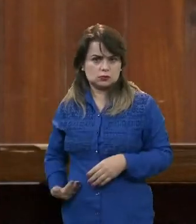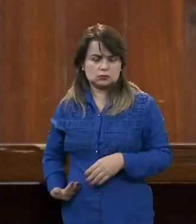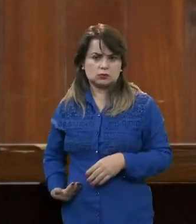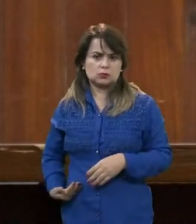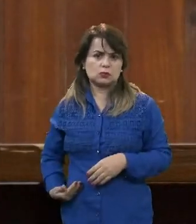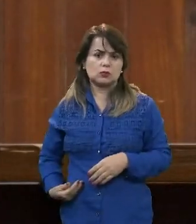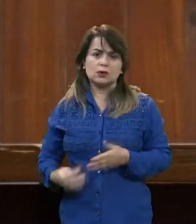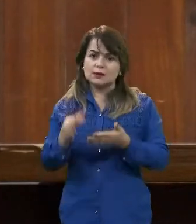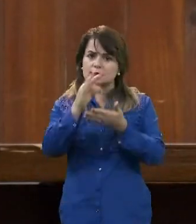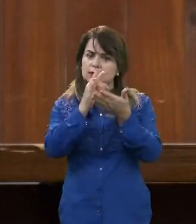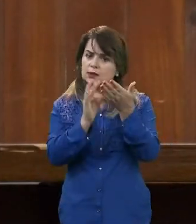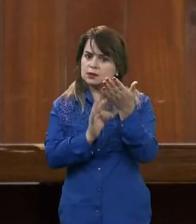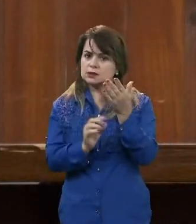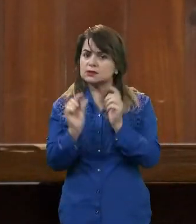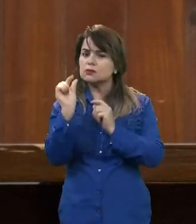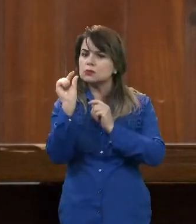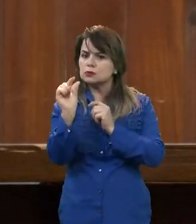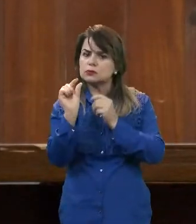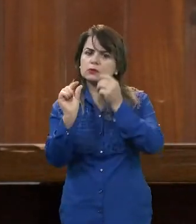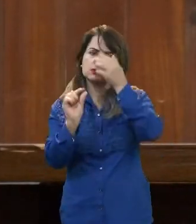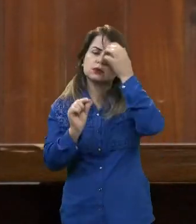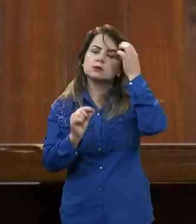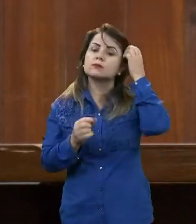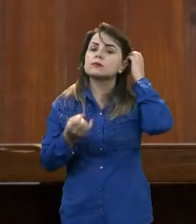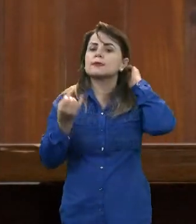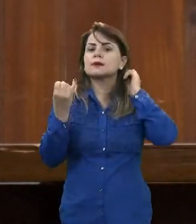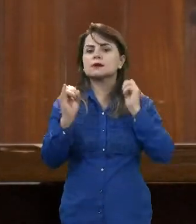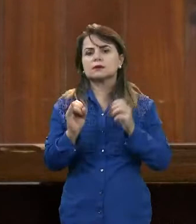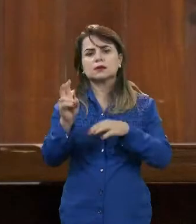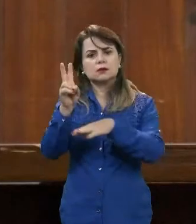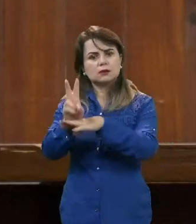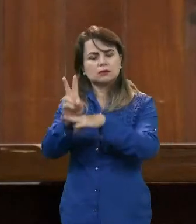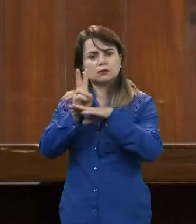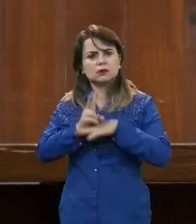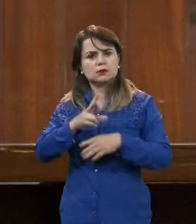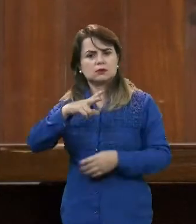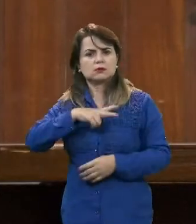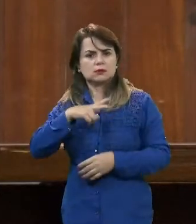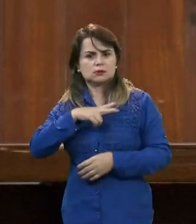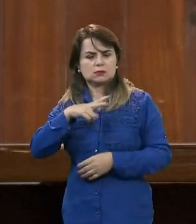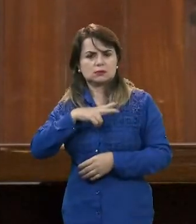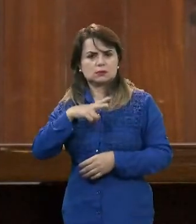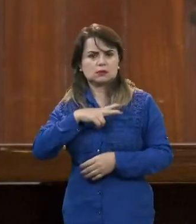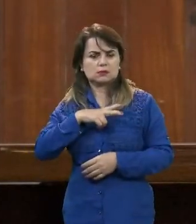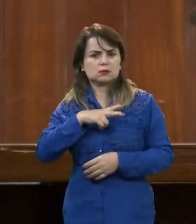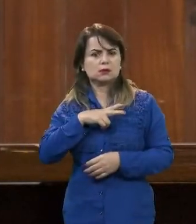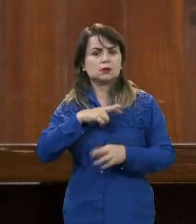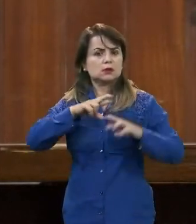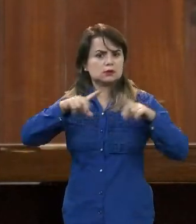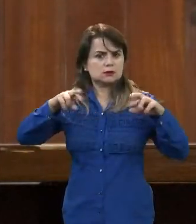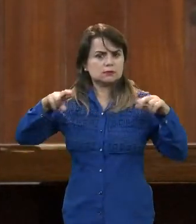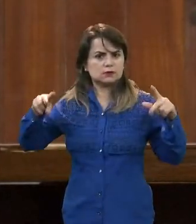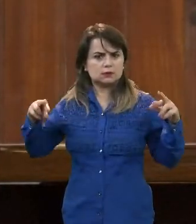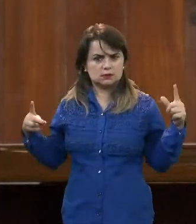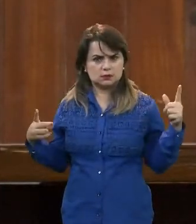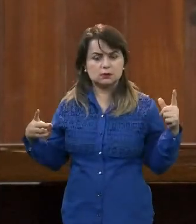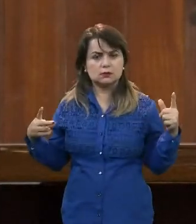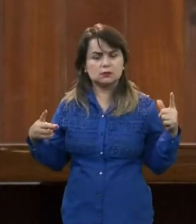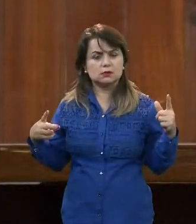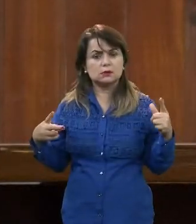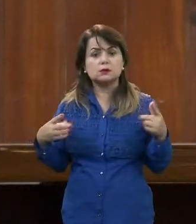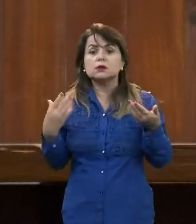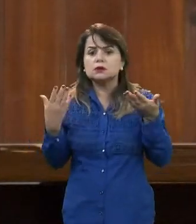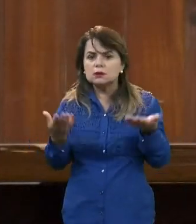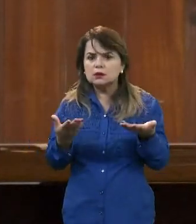Se a gente estivesse tratando com consignado privado, as taxas são diferentes nesse processo. Então, já é uma taxa bastante